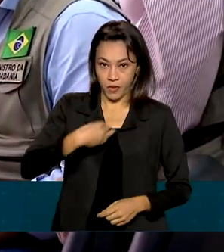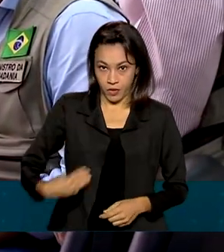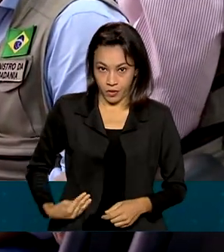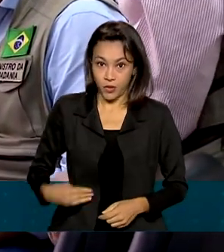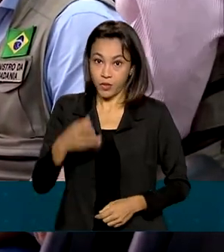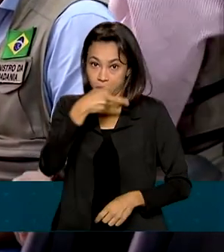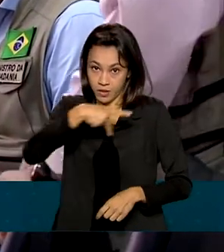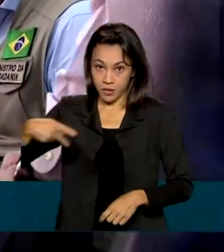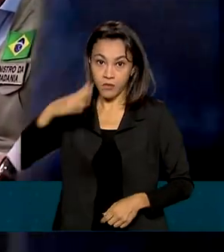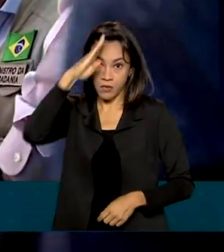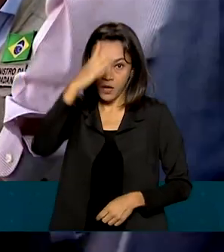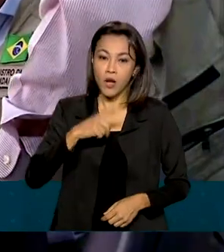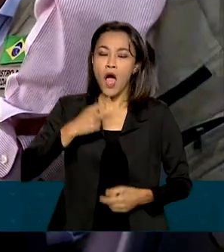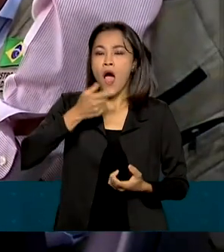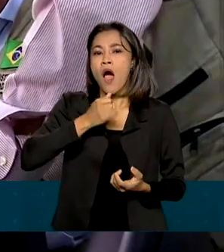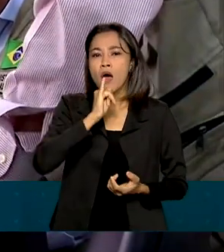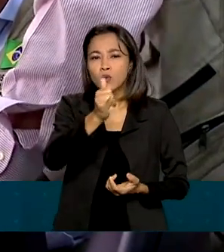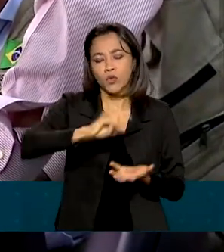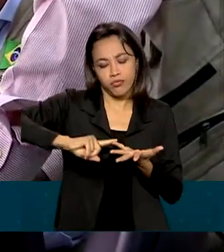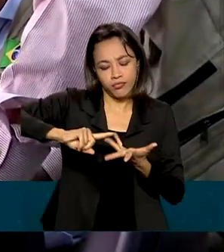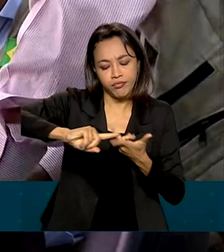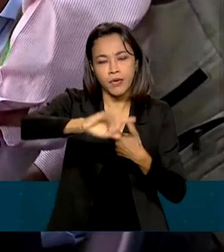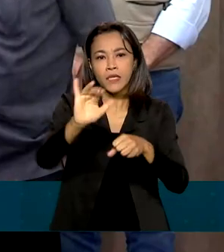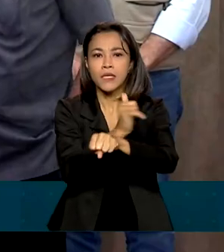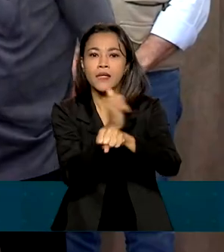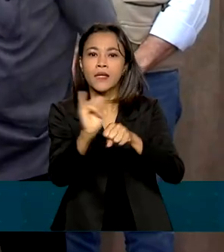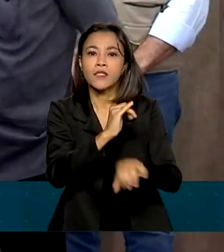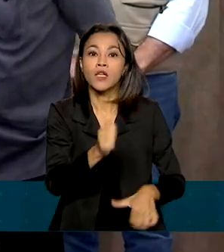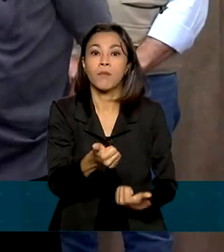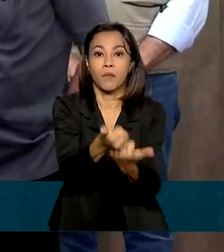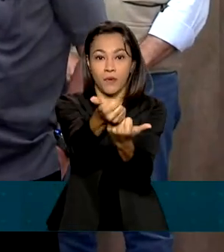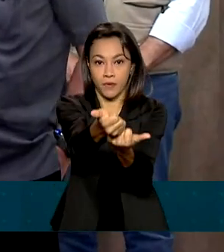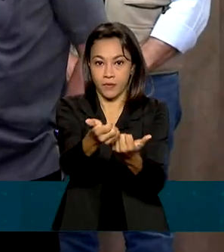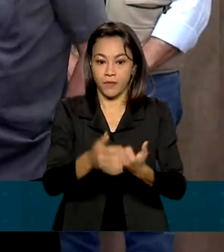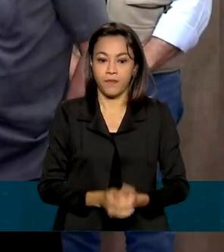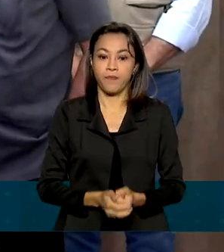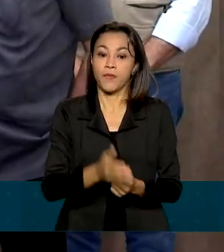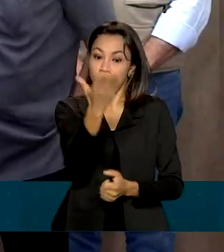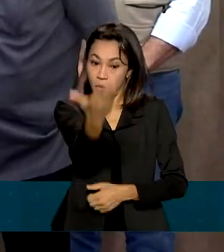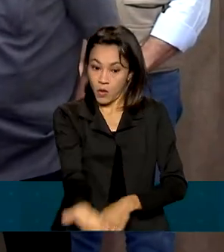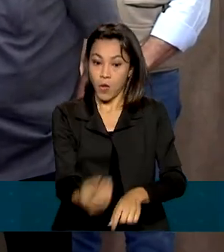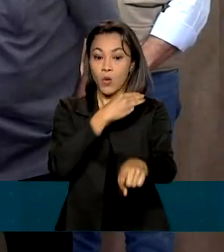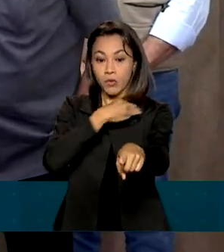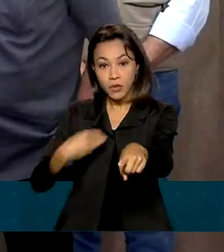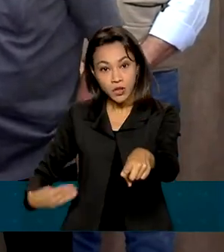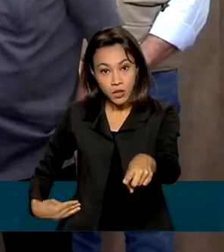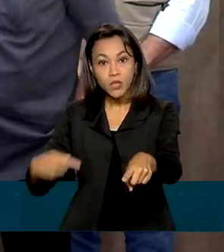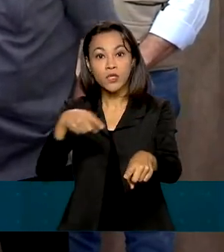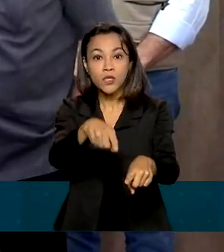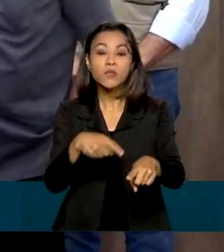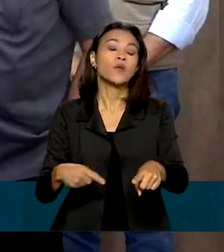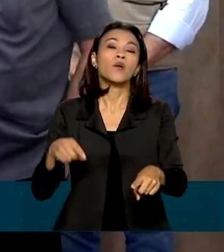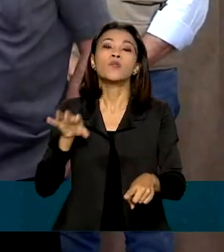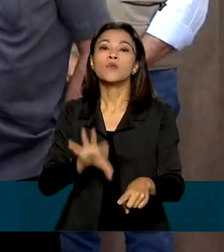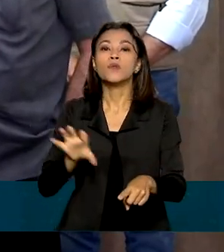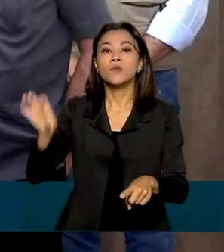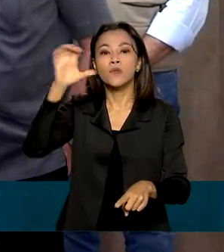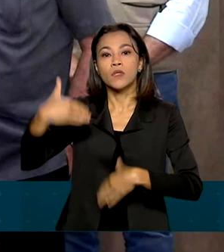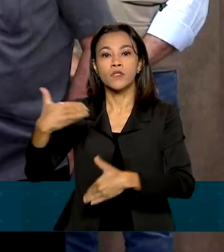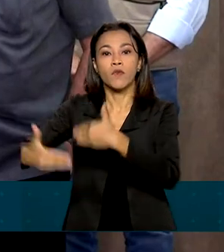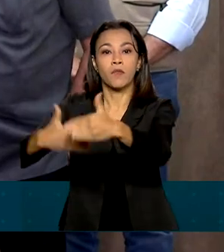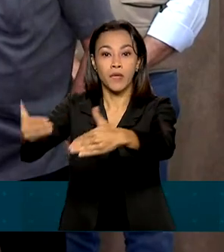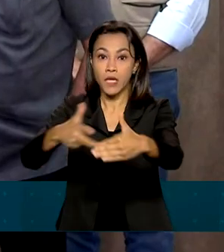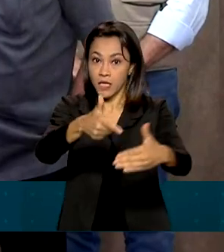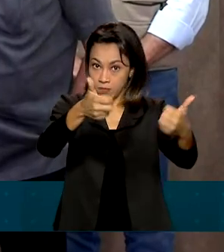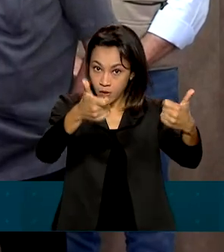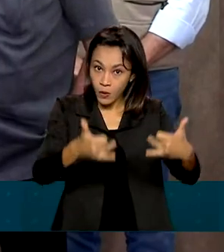anunciou diversas linhas de ajuda do governo federal. O ministro Rogério Marinho, do Desenvolvimento Regional, explicou